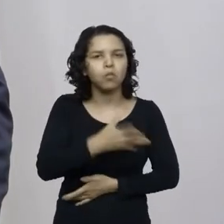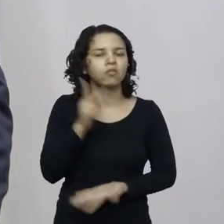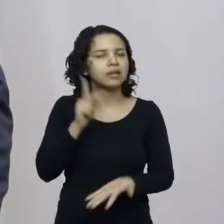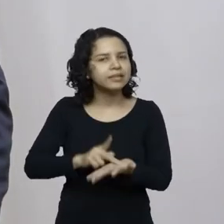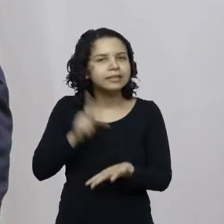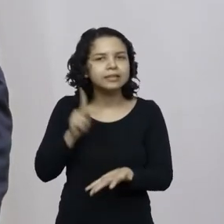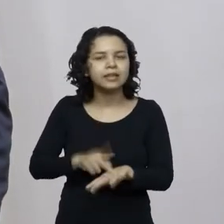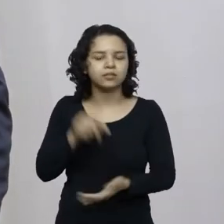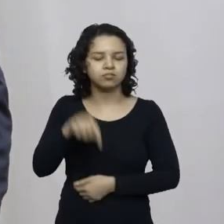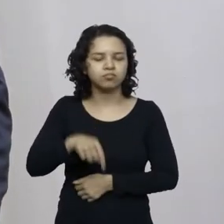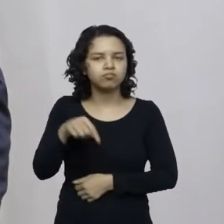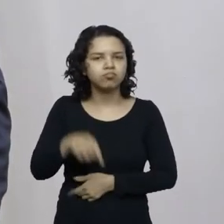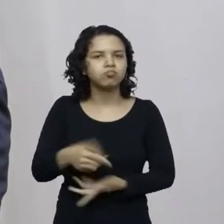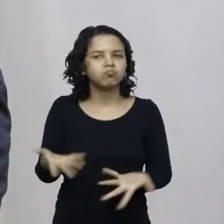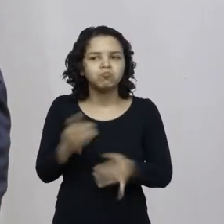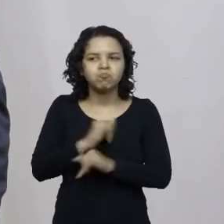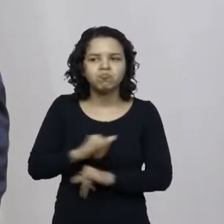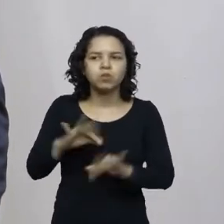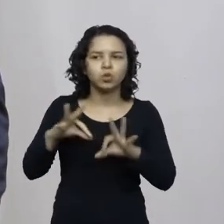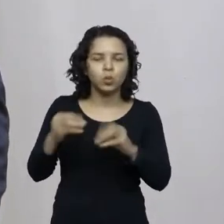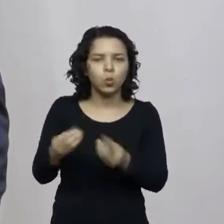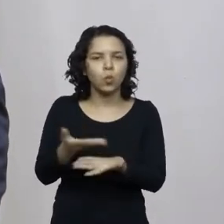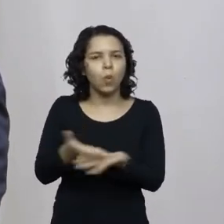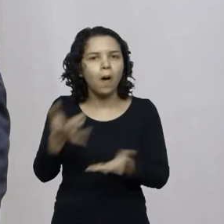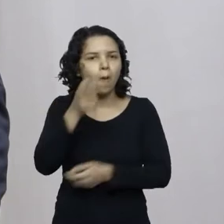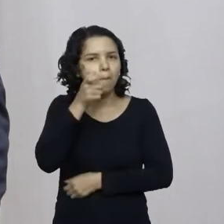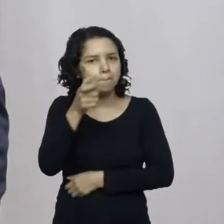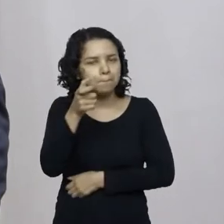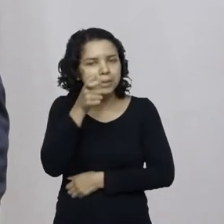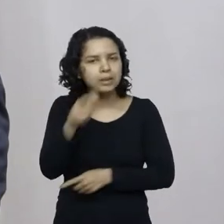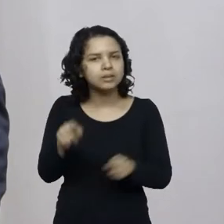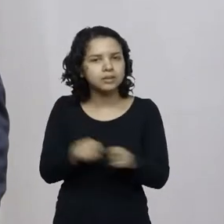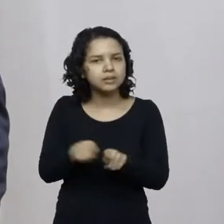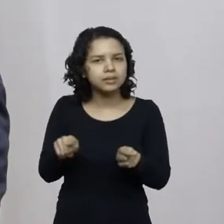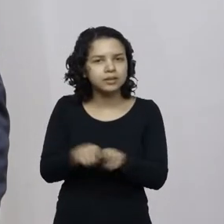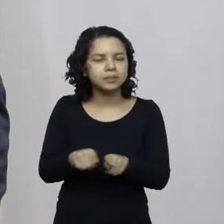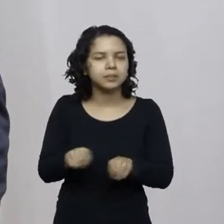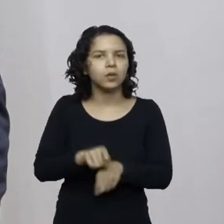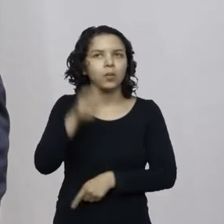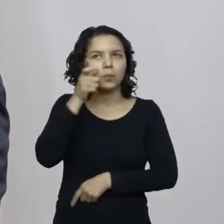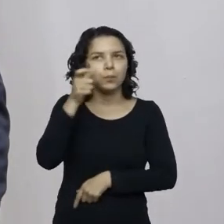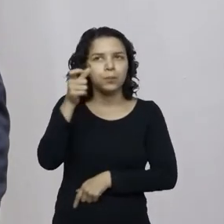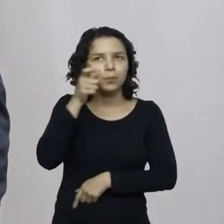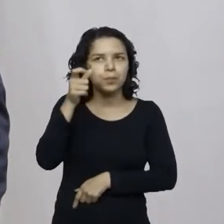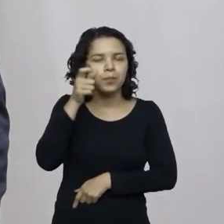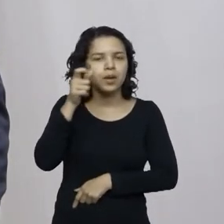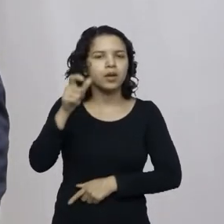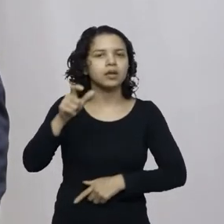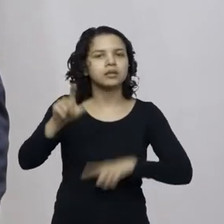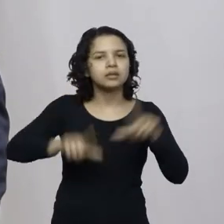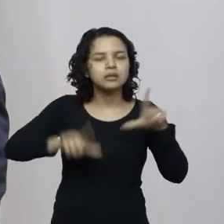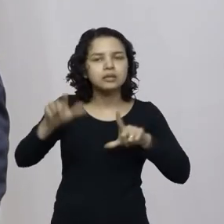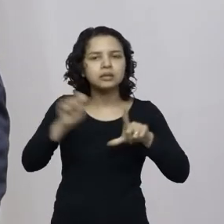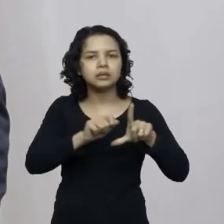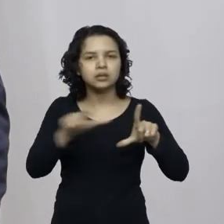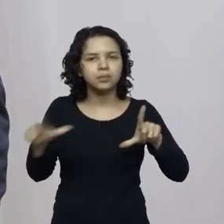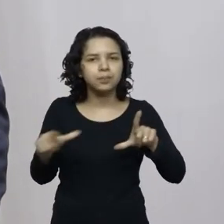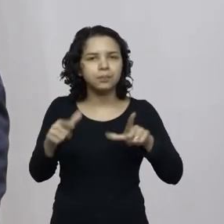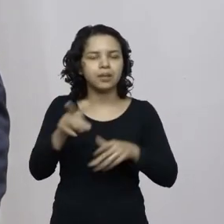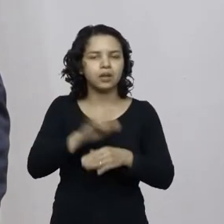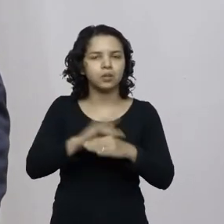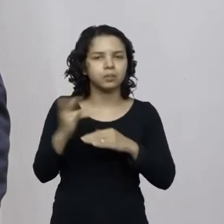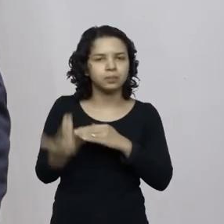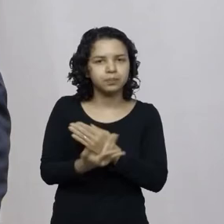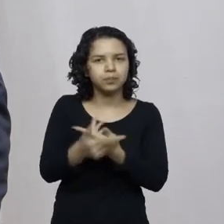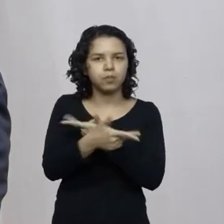para todas as pessoas que nos acompanham e que acompanham também aqui a Assembleia Legislativa pelo seu canal e pelas suas